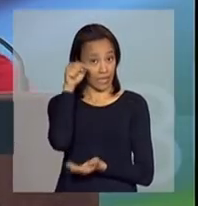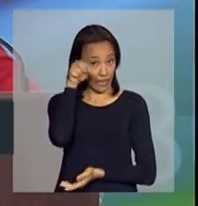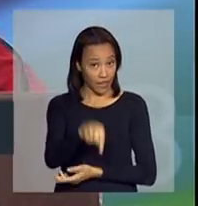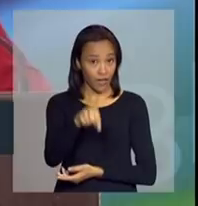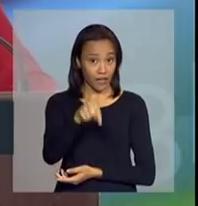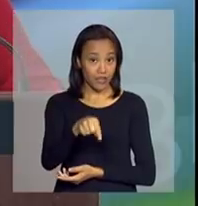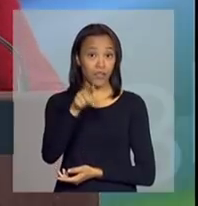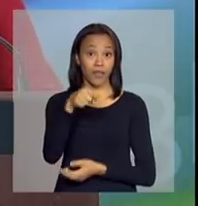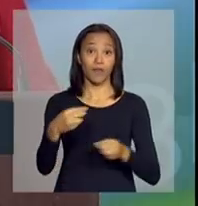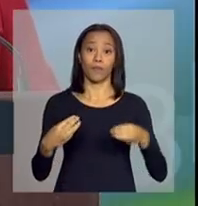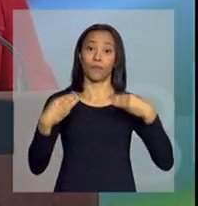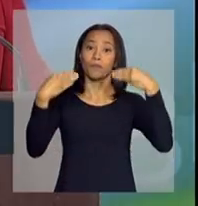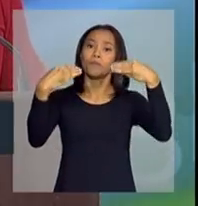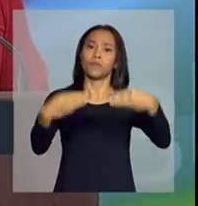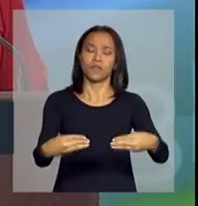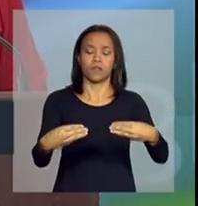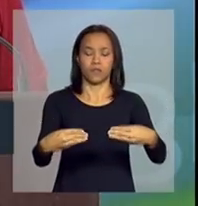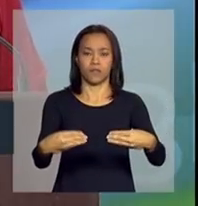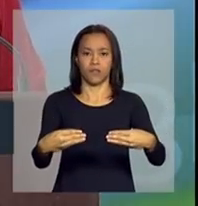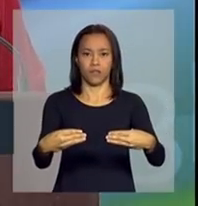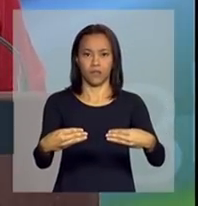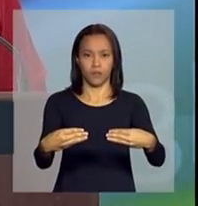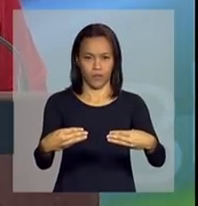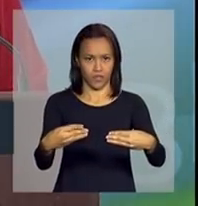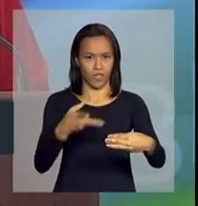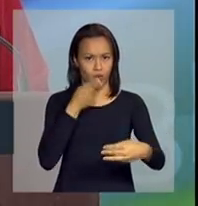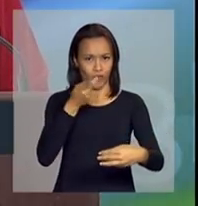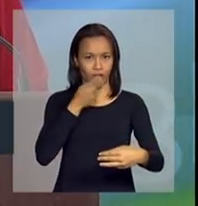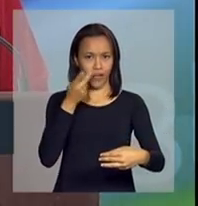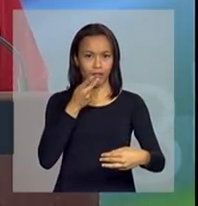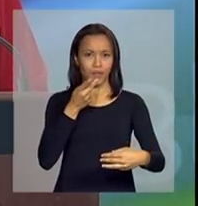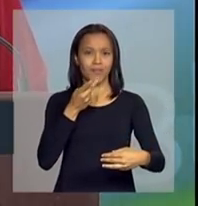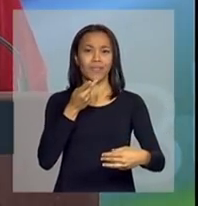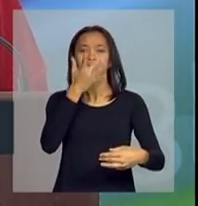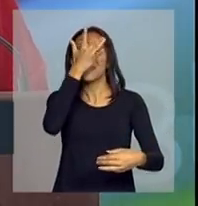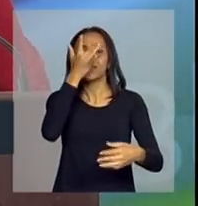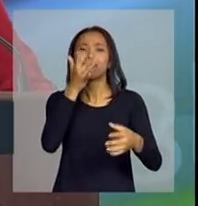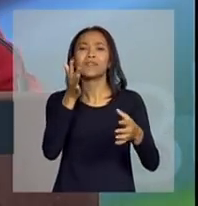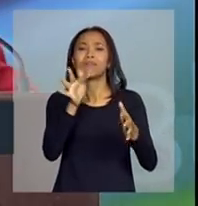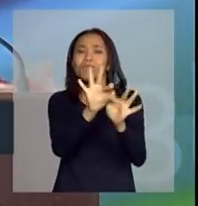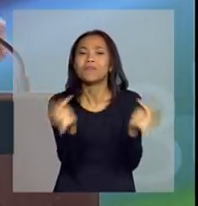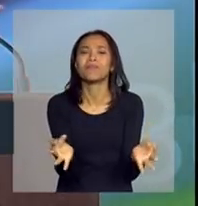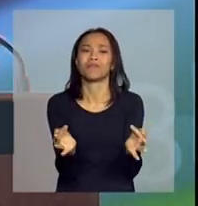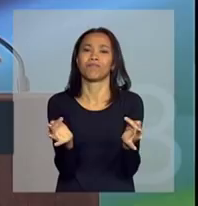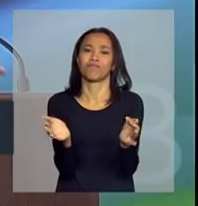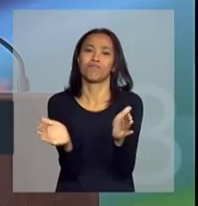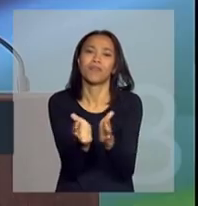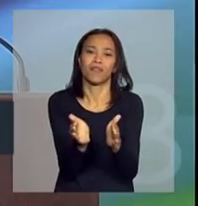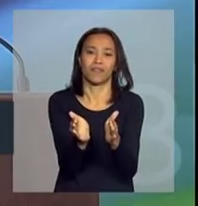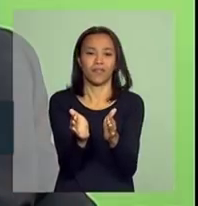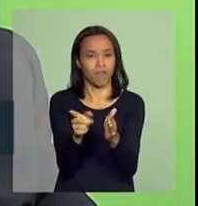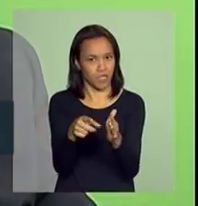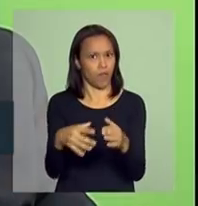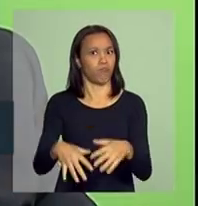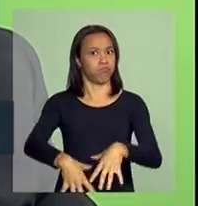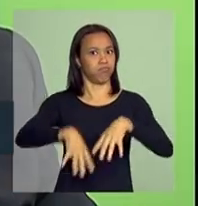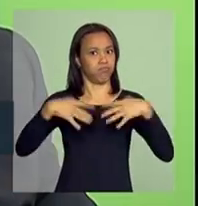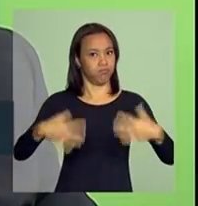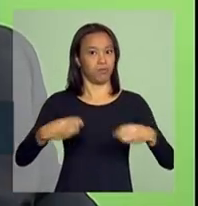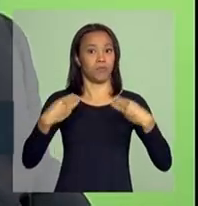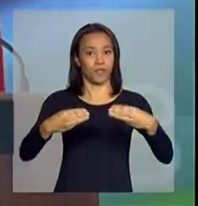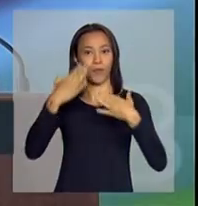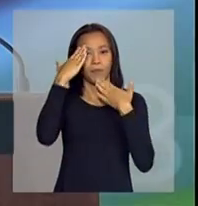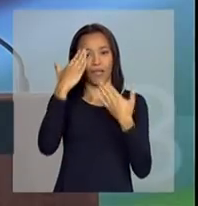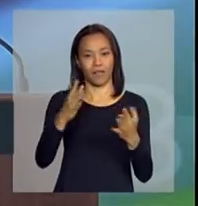um ministério que eu diria dos pequenos, mas que é um grande ministério. Muito